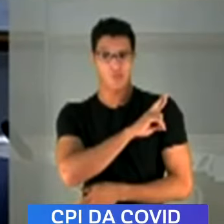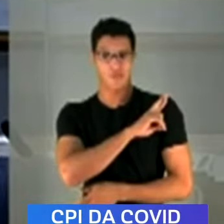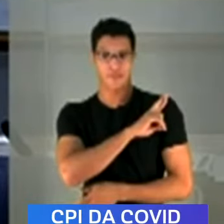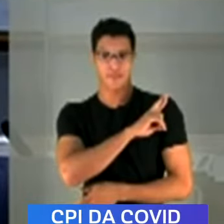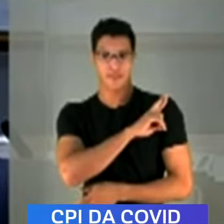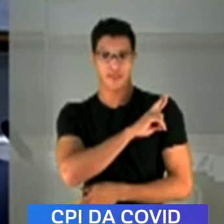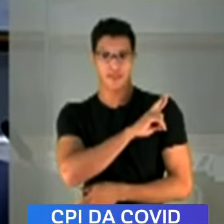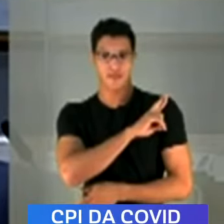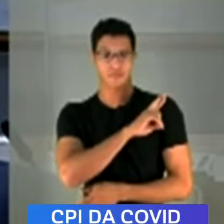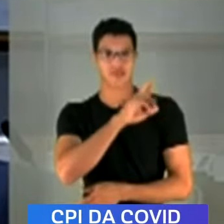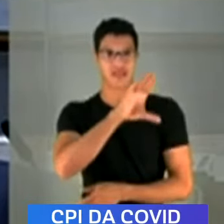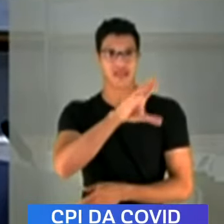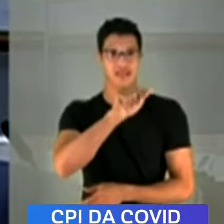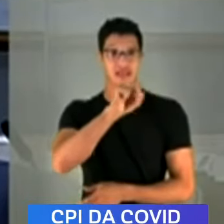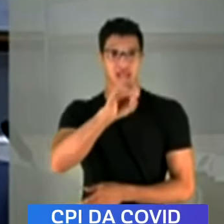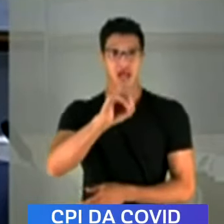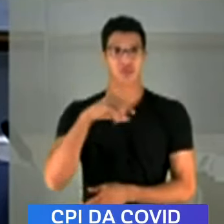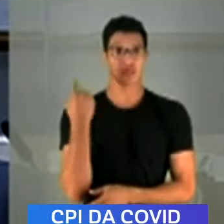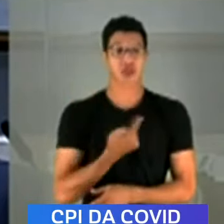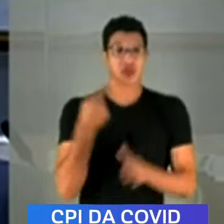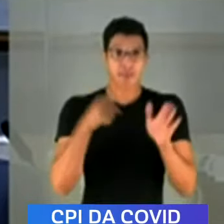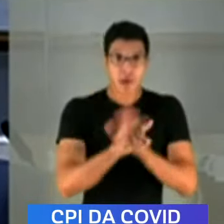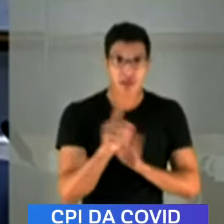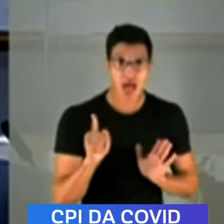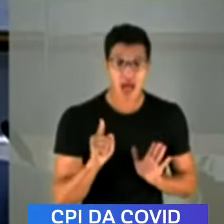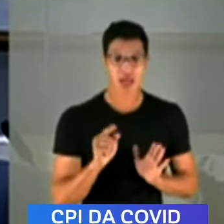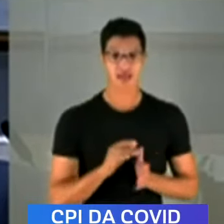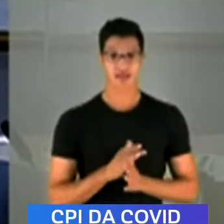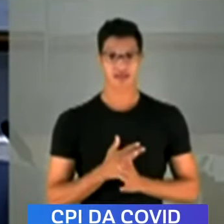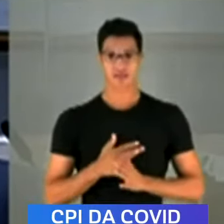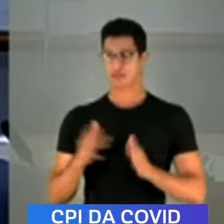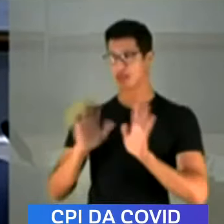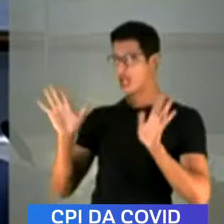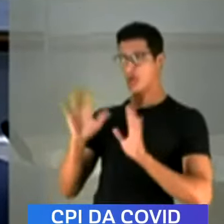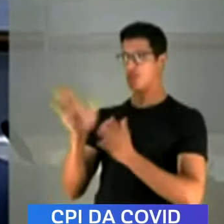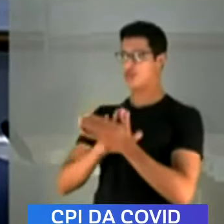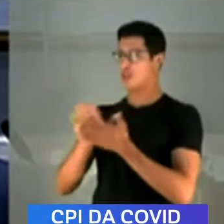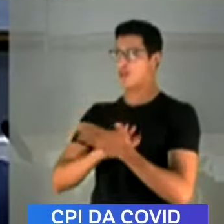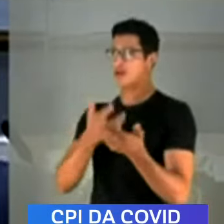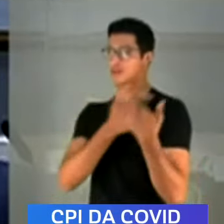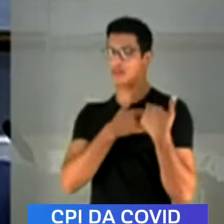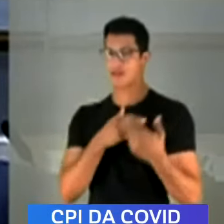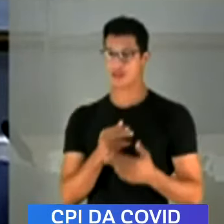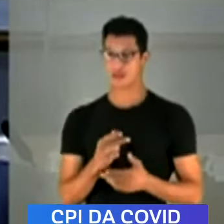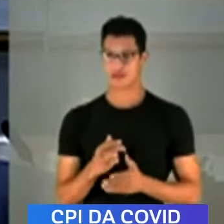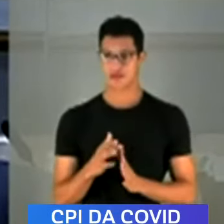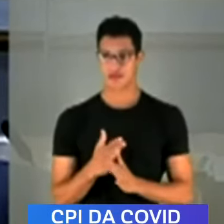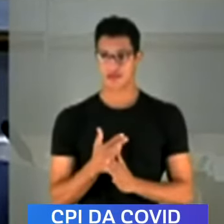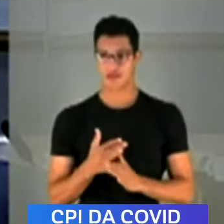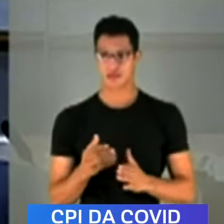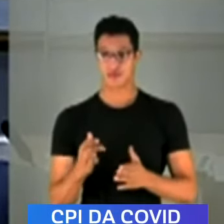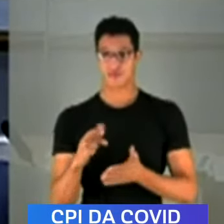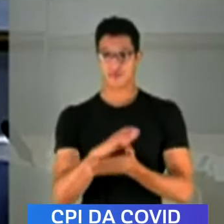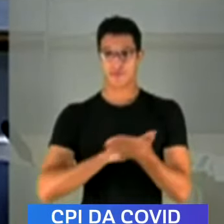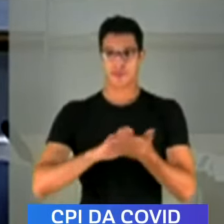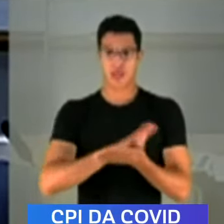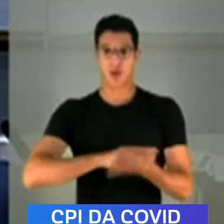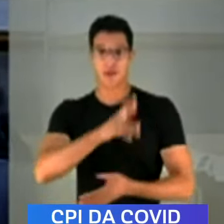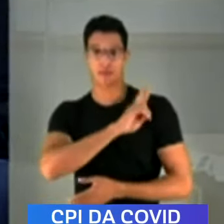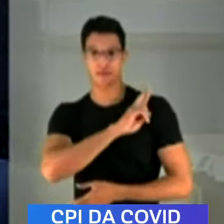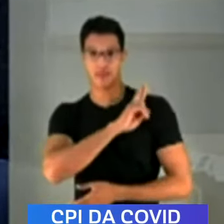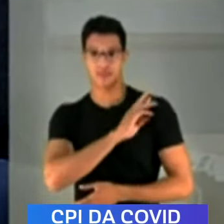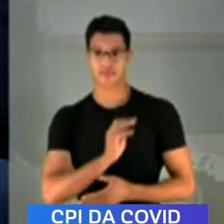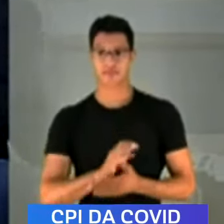Desses casos que nós estamos a perguntar. Não, nenhuma responsabilidade. A responsabilidade da doença é o vírus, senador.